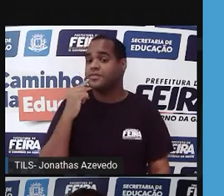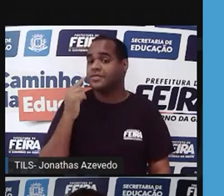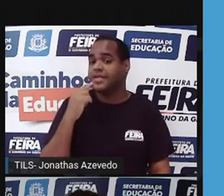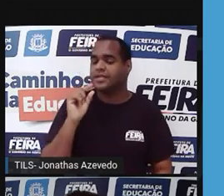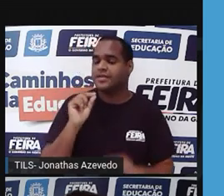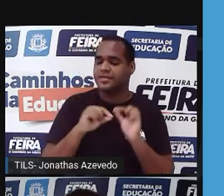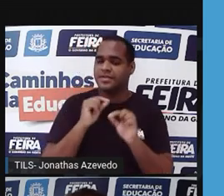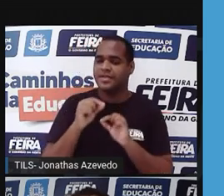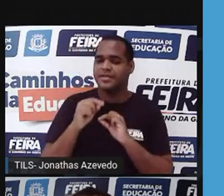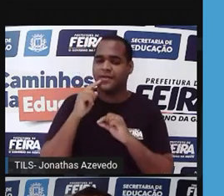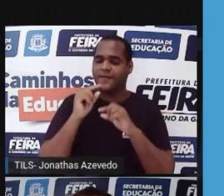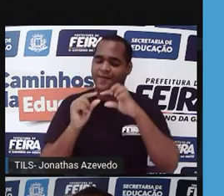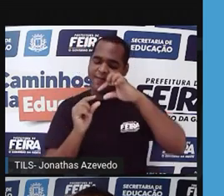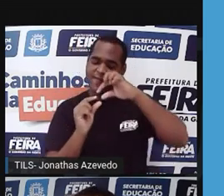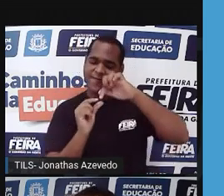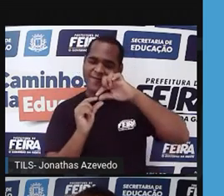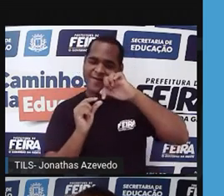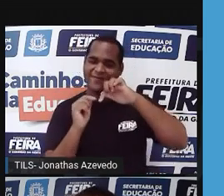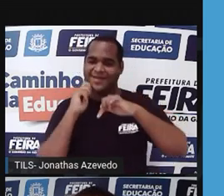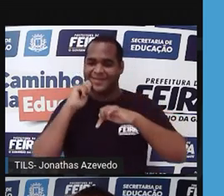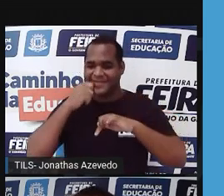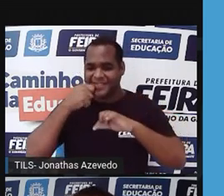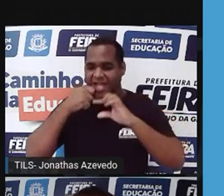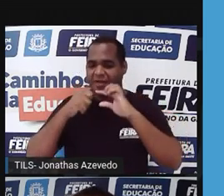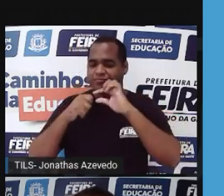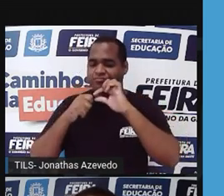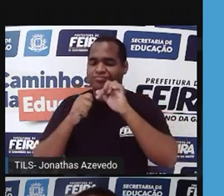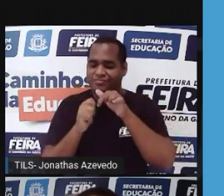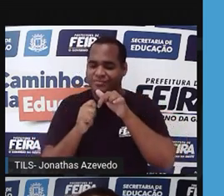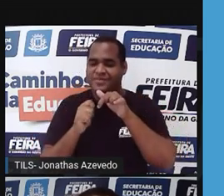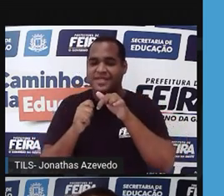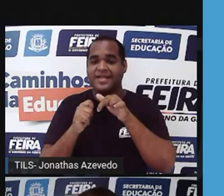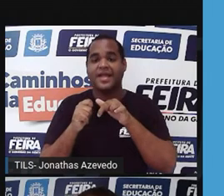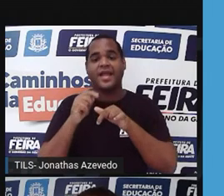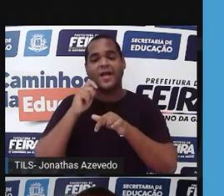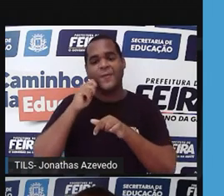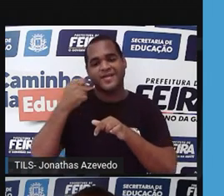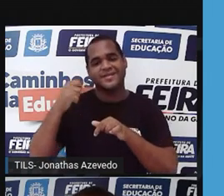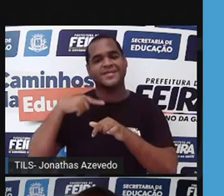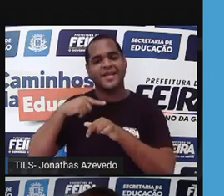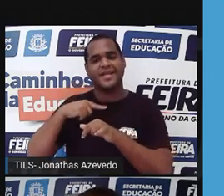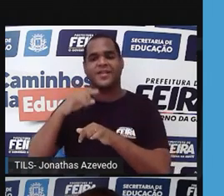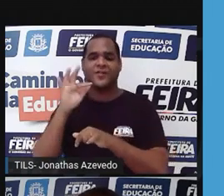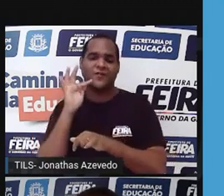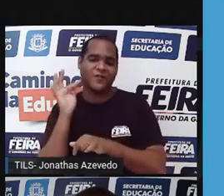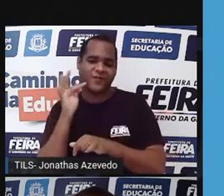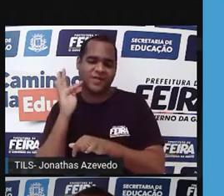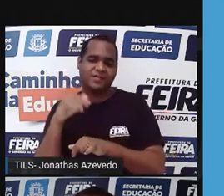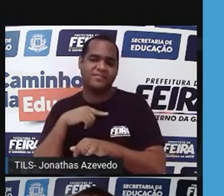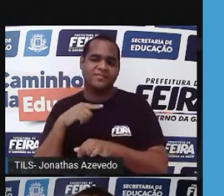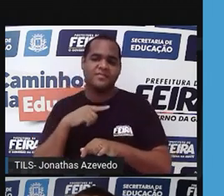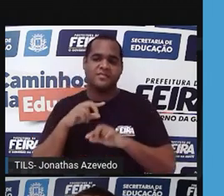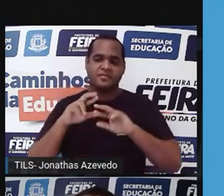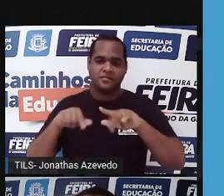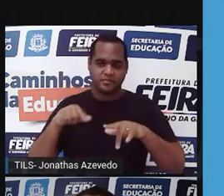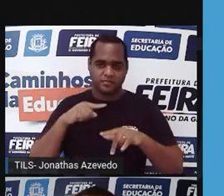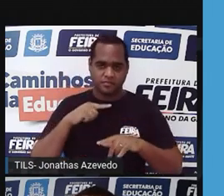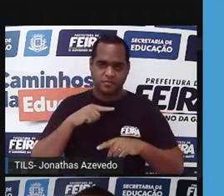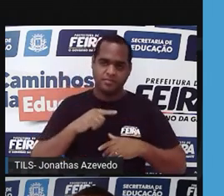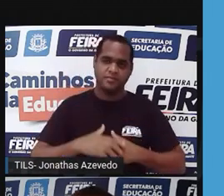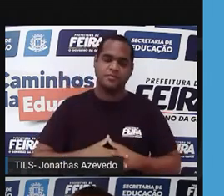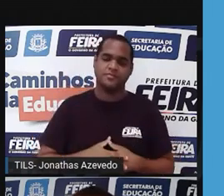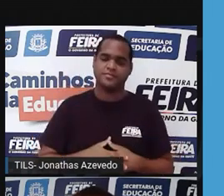da... É a castanha que é o fruto. E o caju, ele é o pseudofruto, né? Então, isso que é um pseudofruto. É um